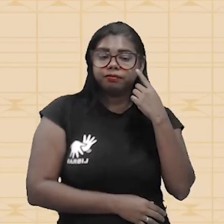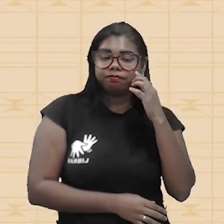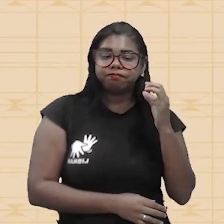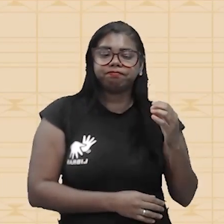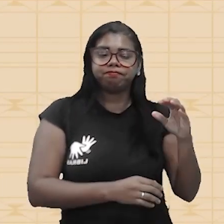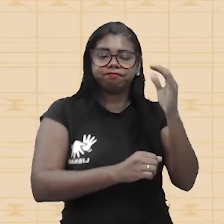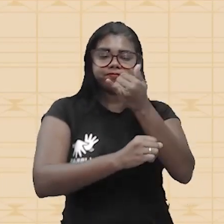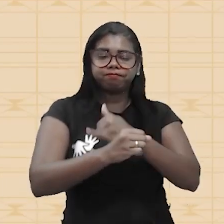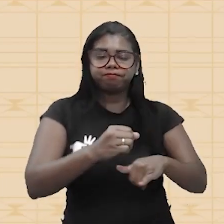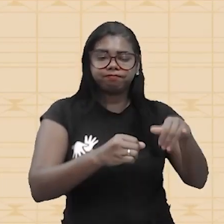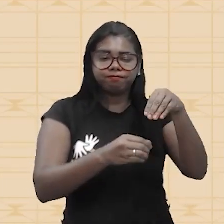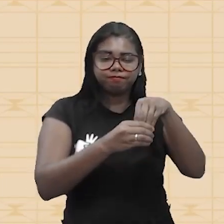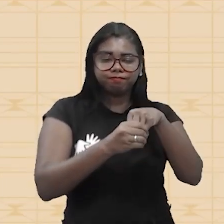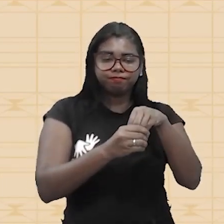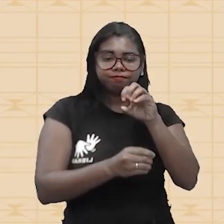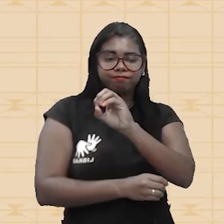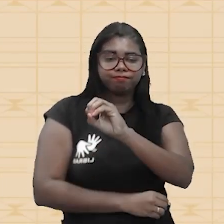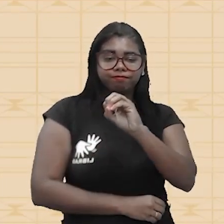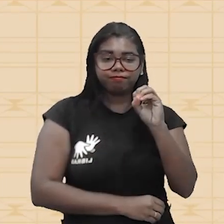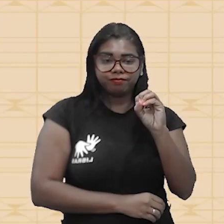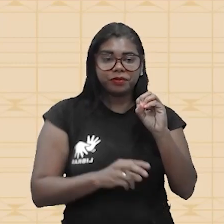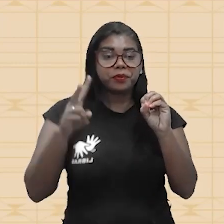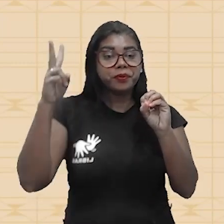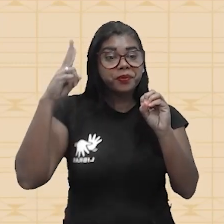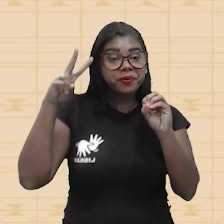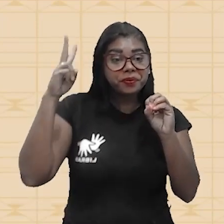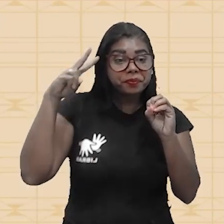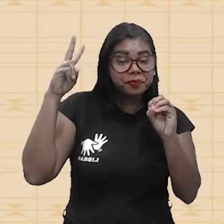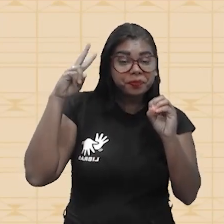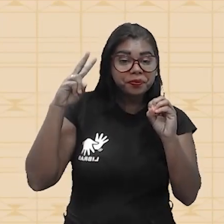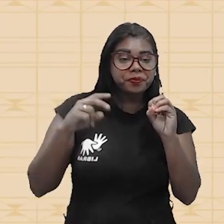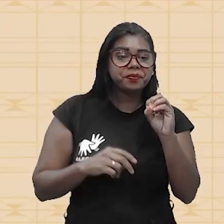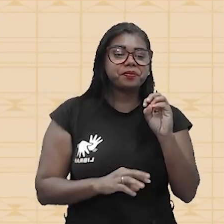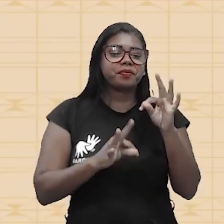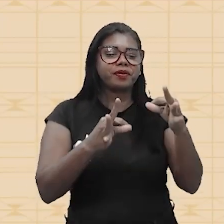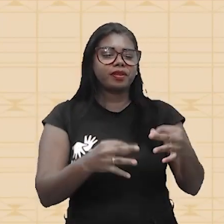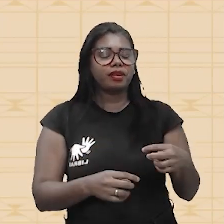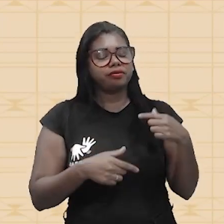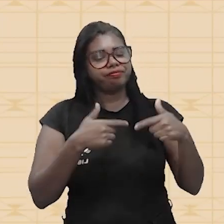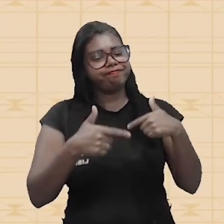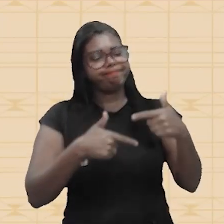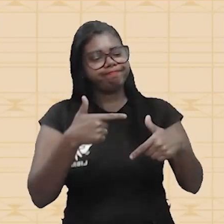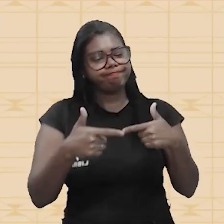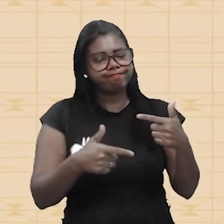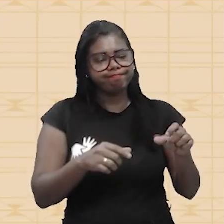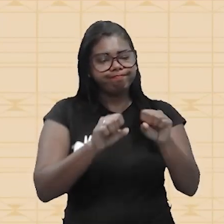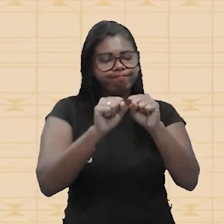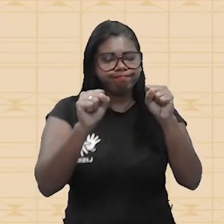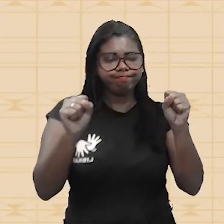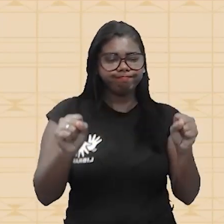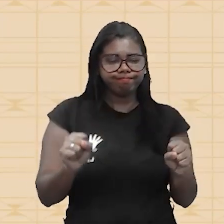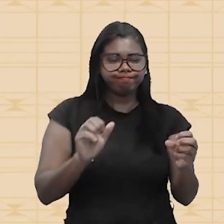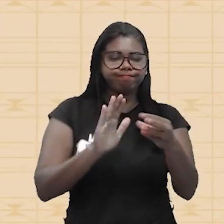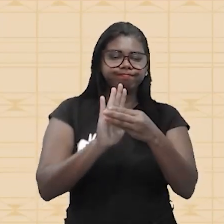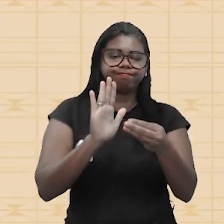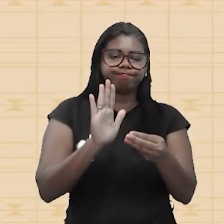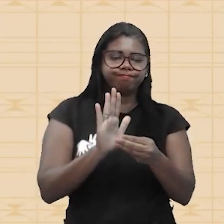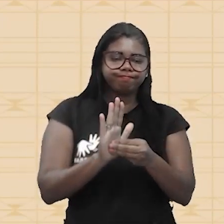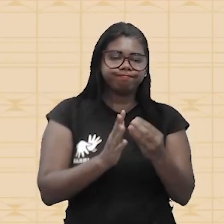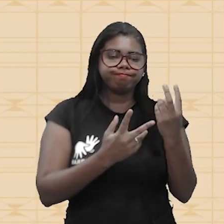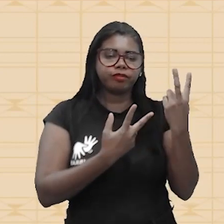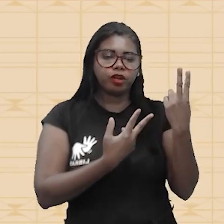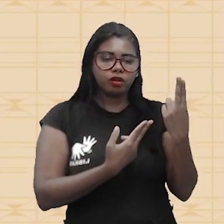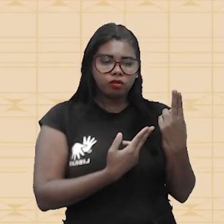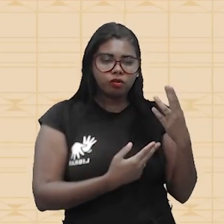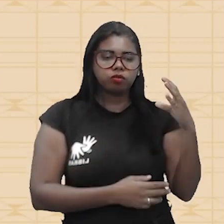interna é zero. Está lembrado disso? Então, A, todo o trabalho inserido no sistema, é igual ao calor. Nesse